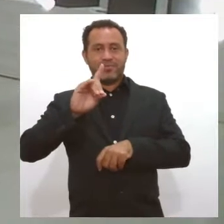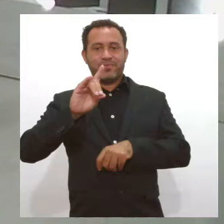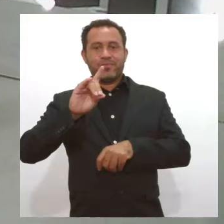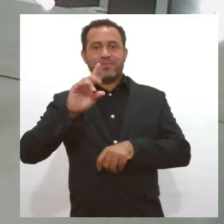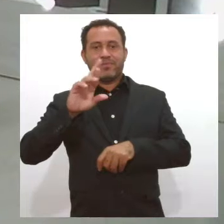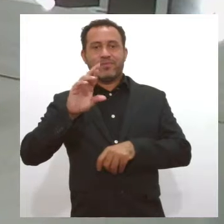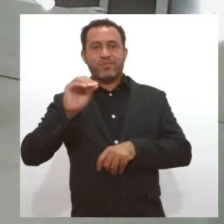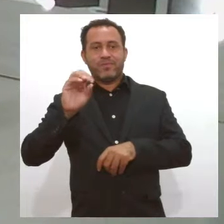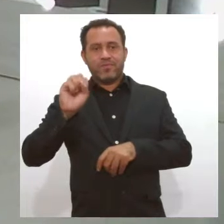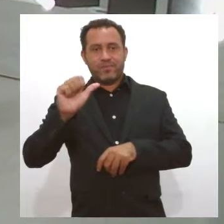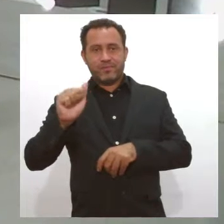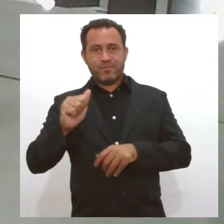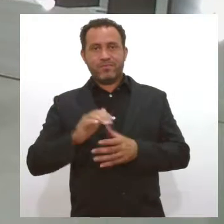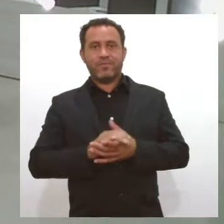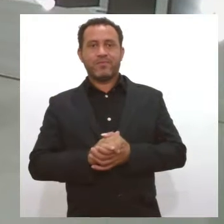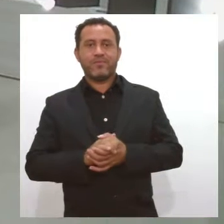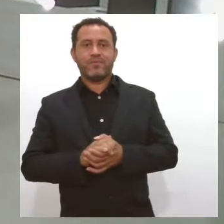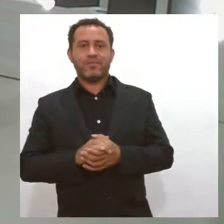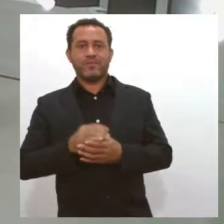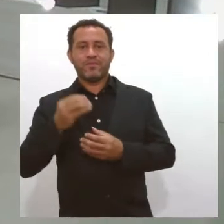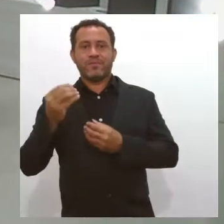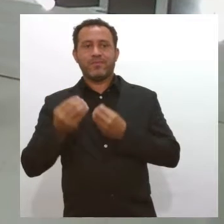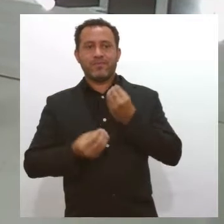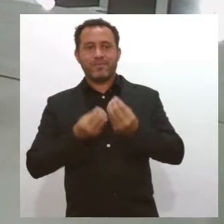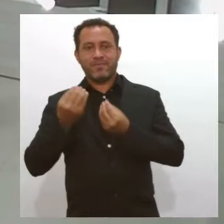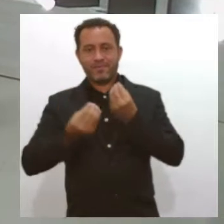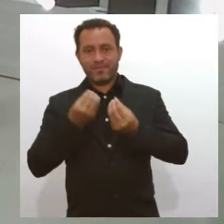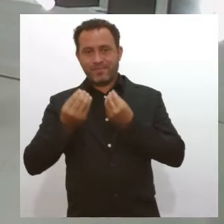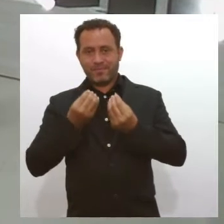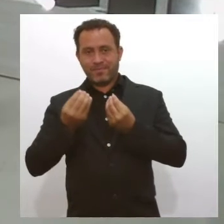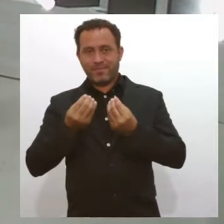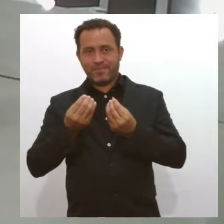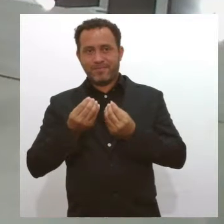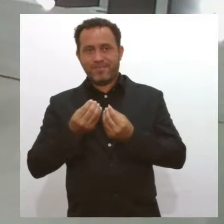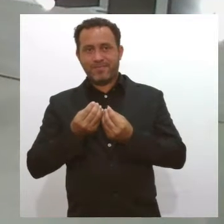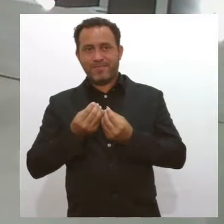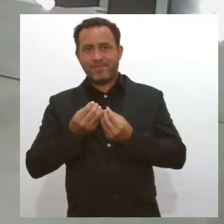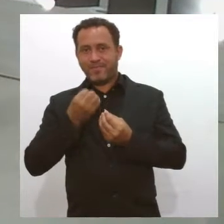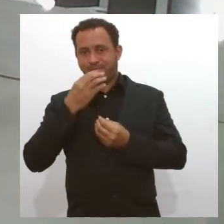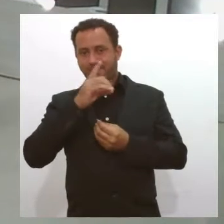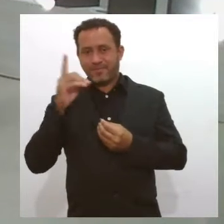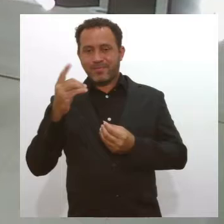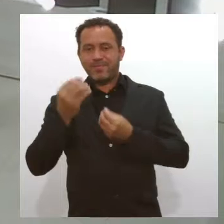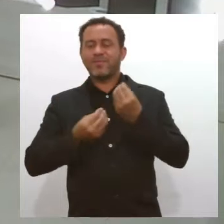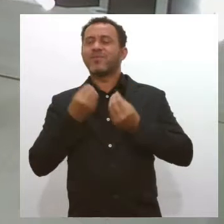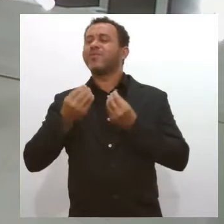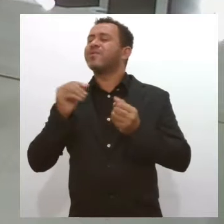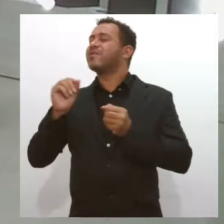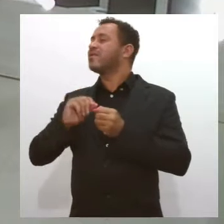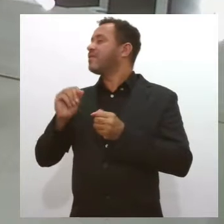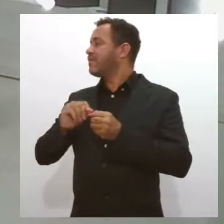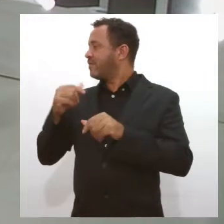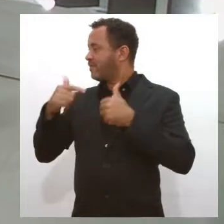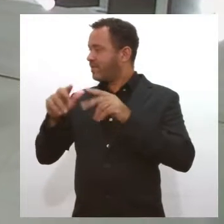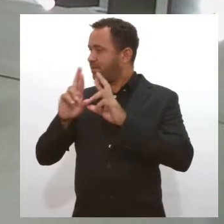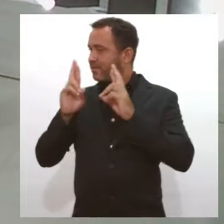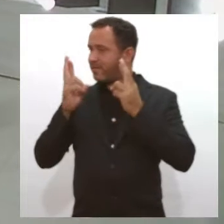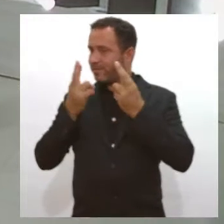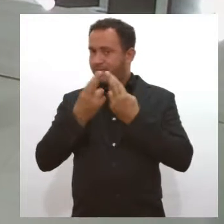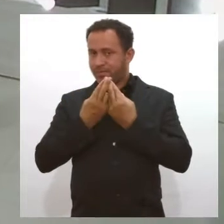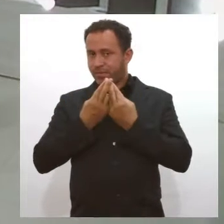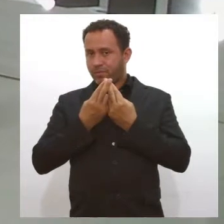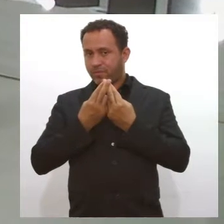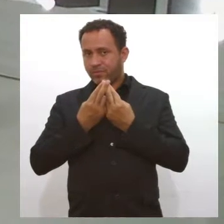Jeane. Como é que tem funcionado... Bom dia a todos. Bom dia. Como é que tem funcionado essas reuniões, né?